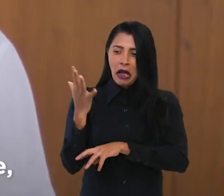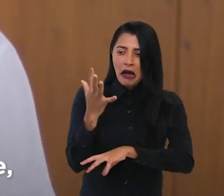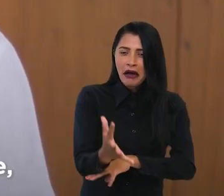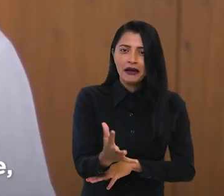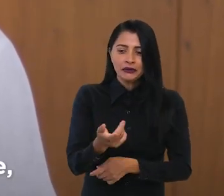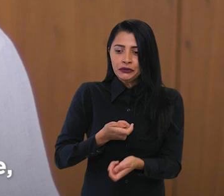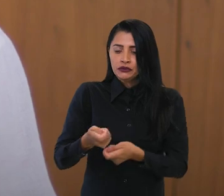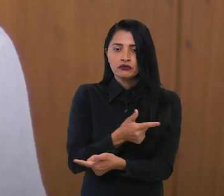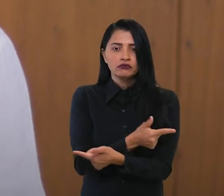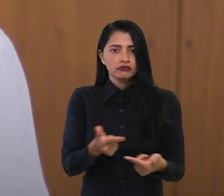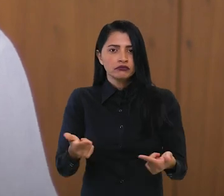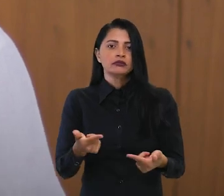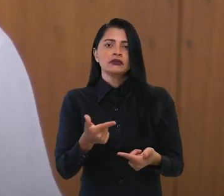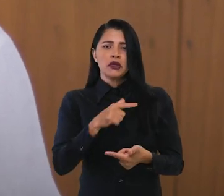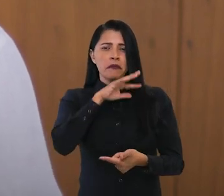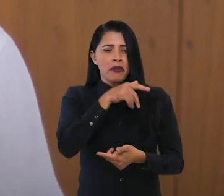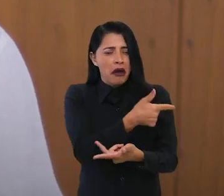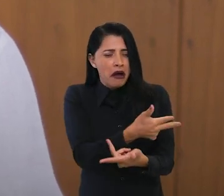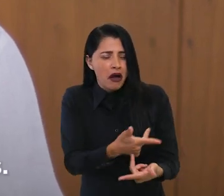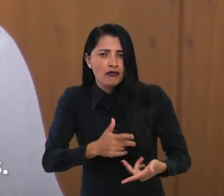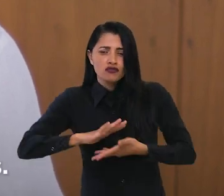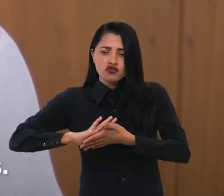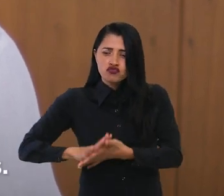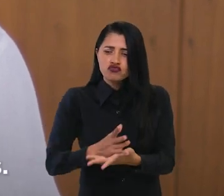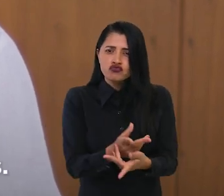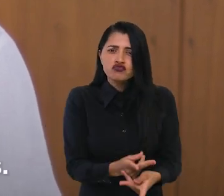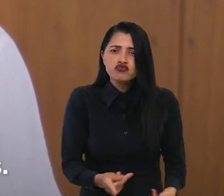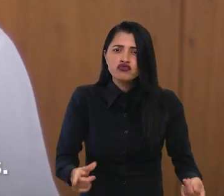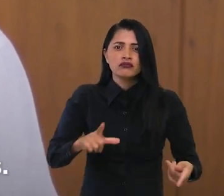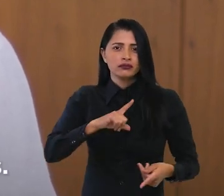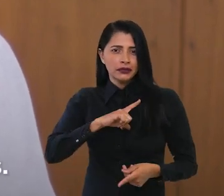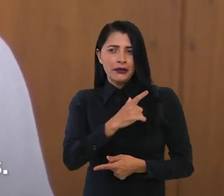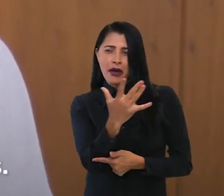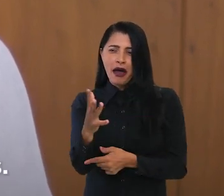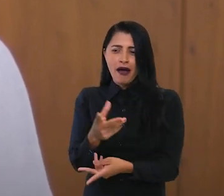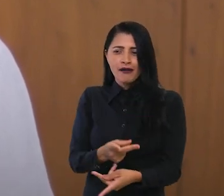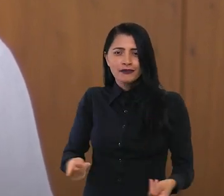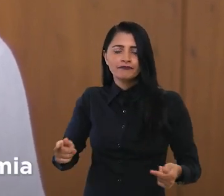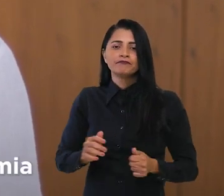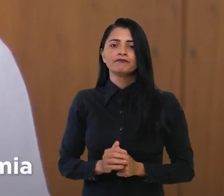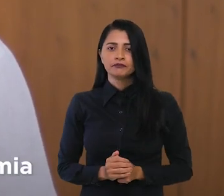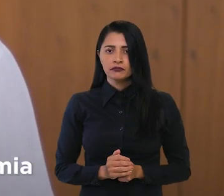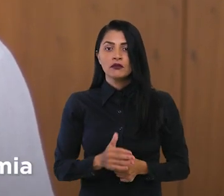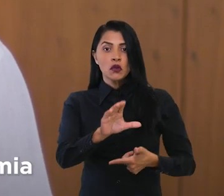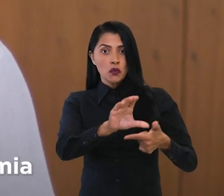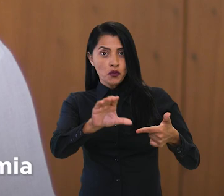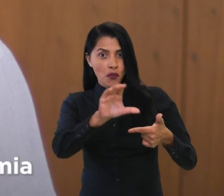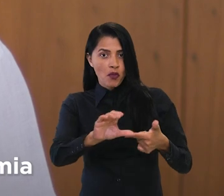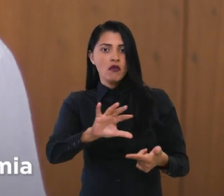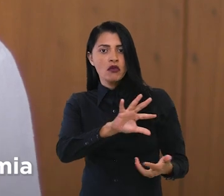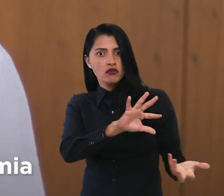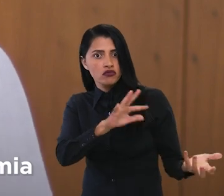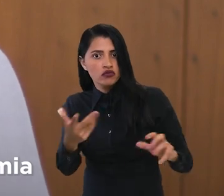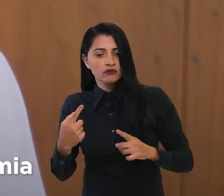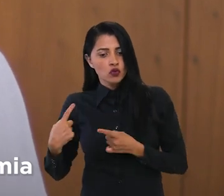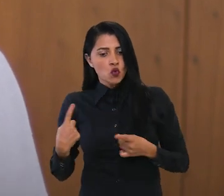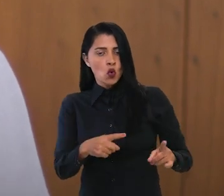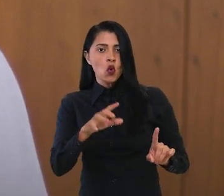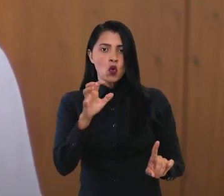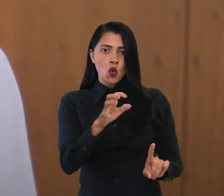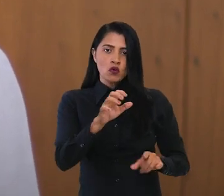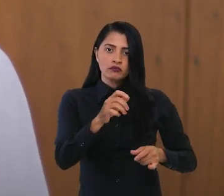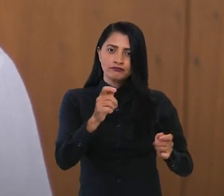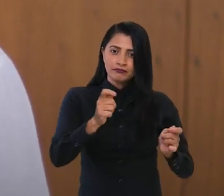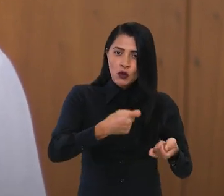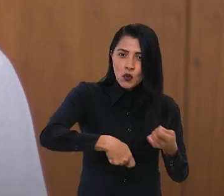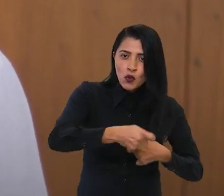fora de controle e extinção de milhares de espécies, animais e vegetais. A crise climática atinge a economia